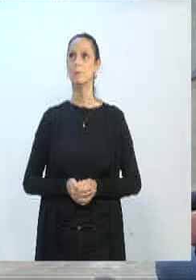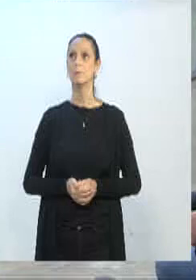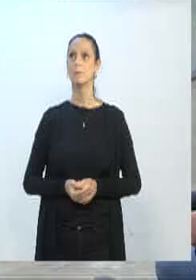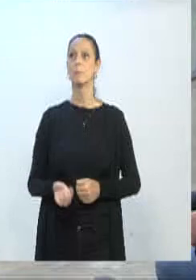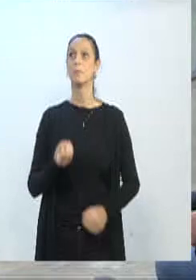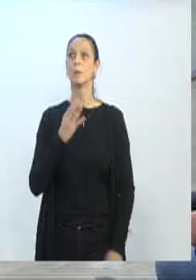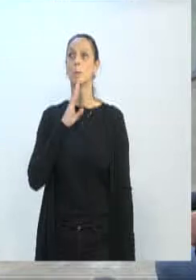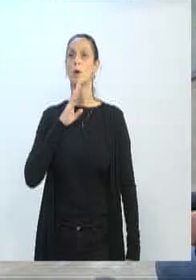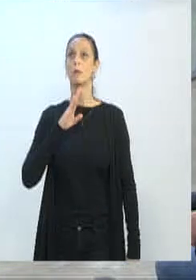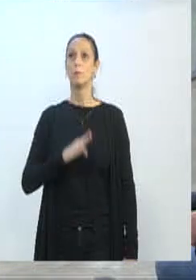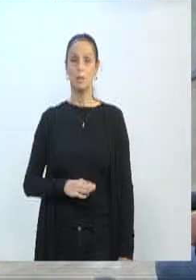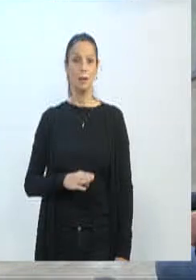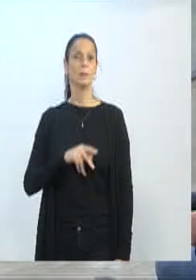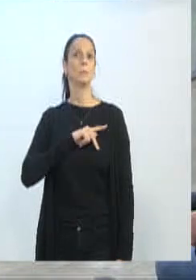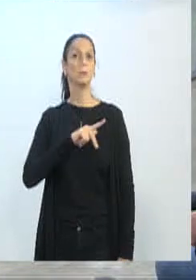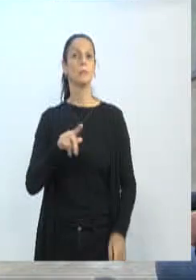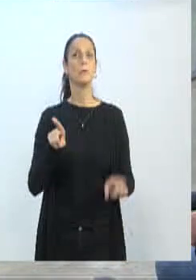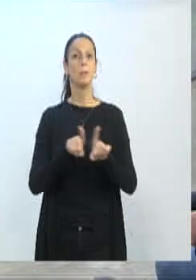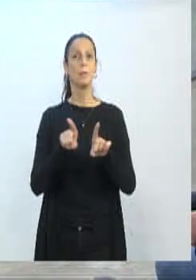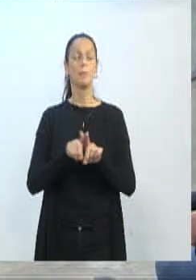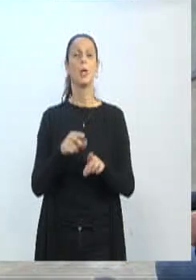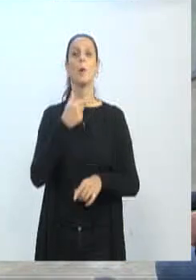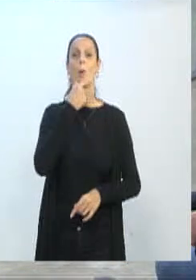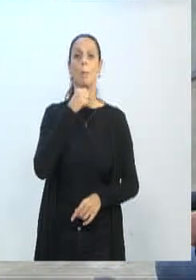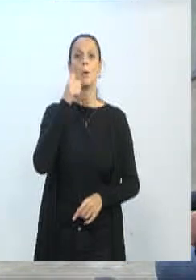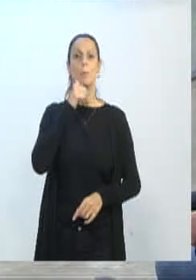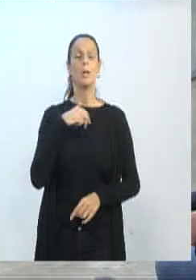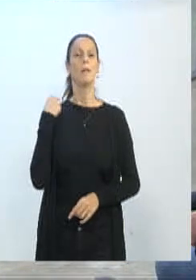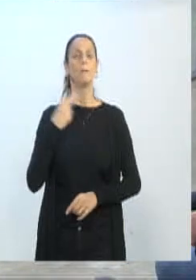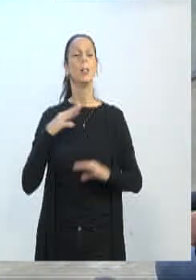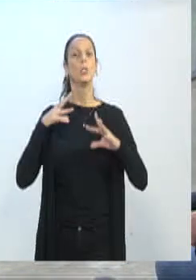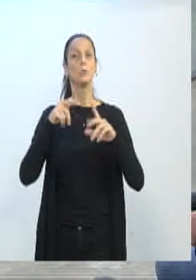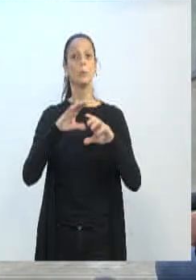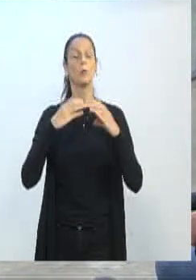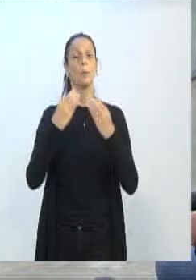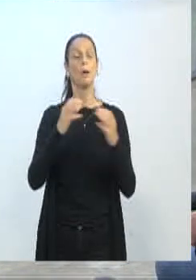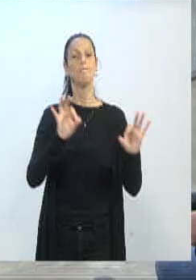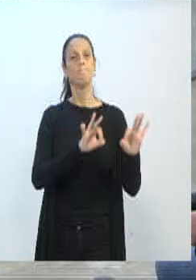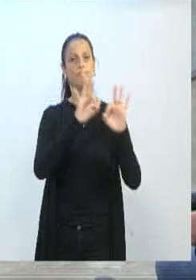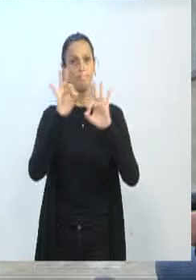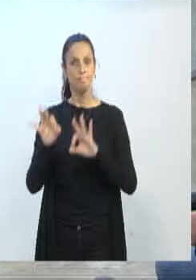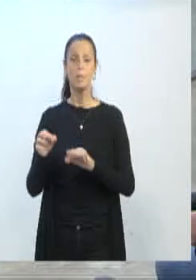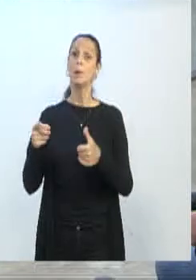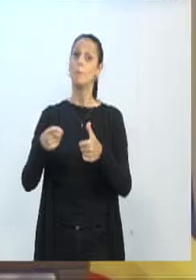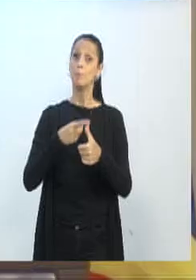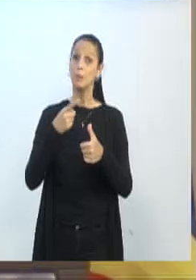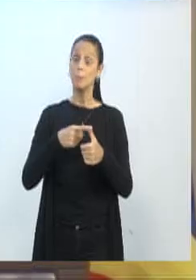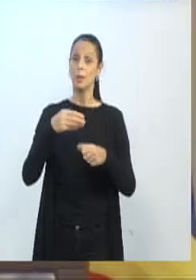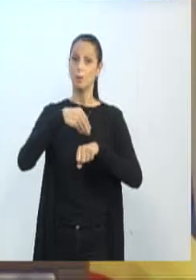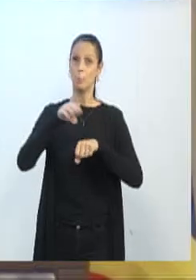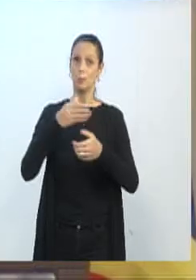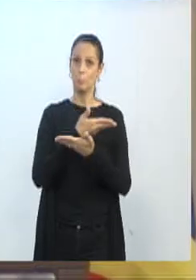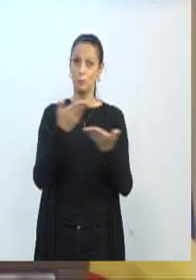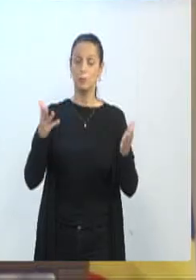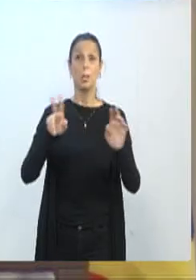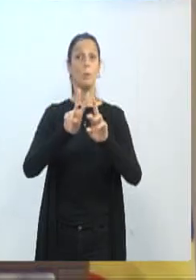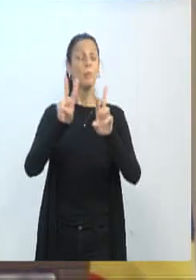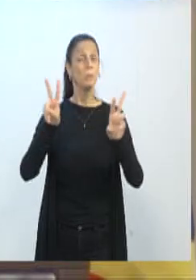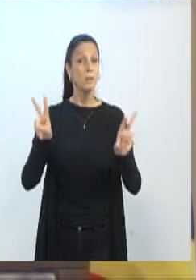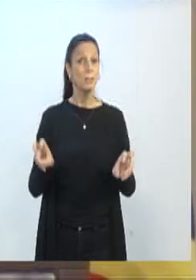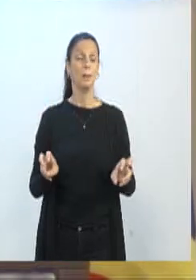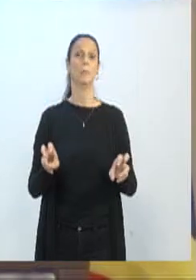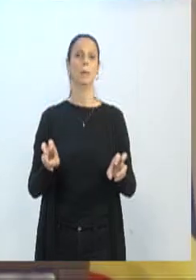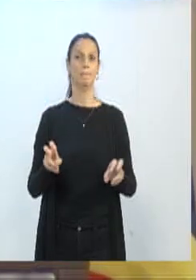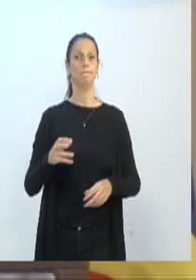Boa tarde, presidente, boa tarde, colegas vereadores, vereadoras, a toda a comunidade que nos acompanha. Primeiro, eu gostaria de trazer, nesta tarde, um assunto que,